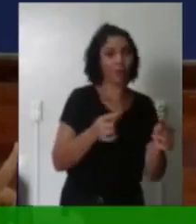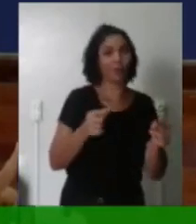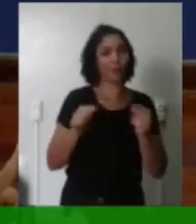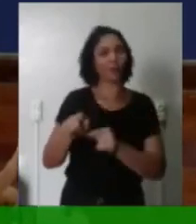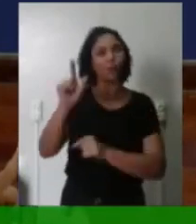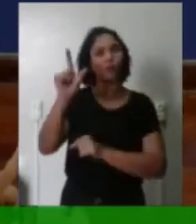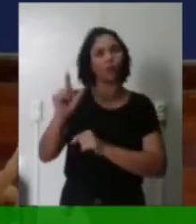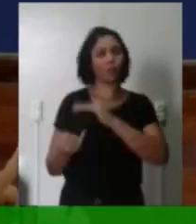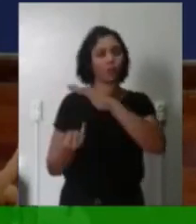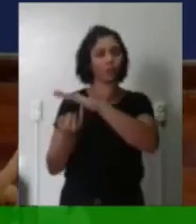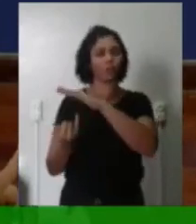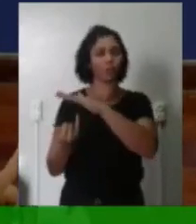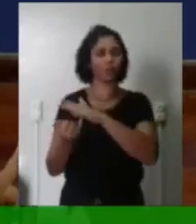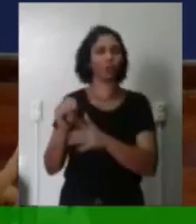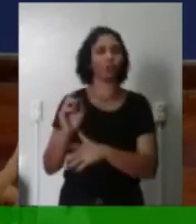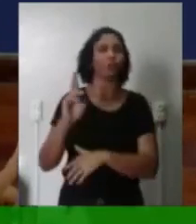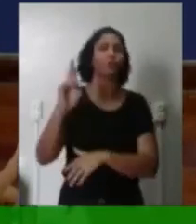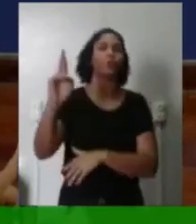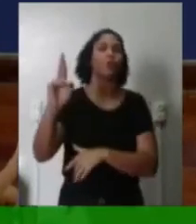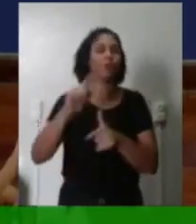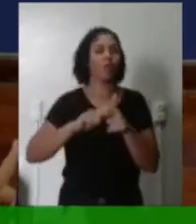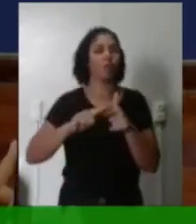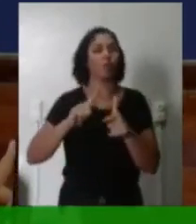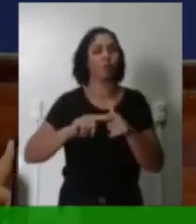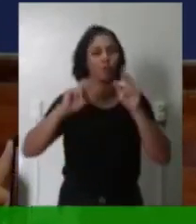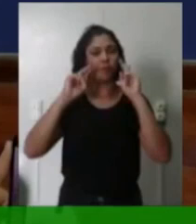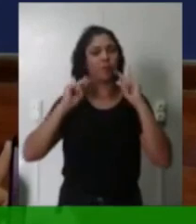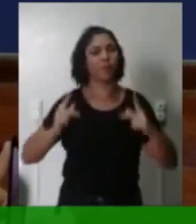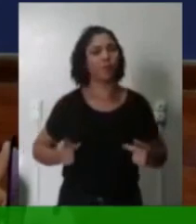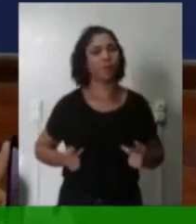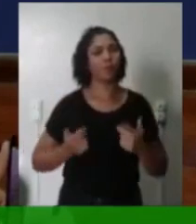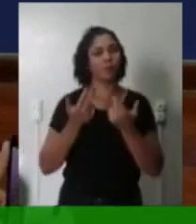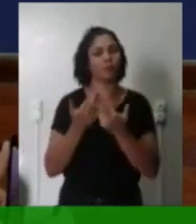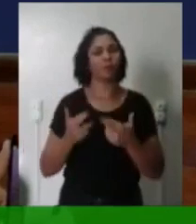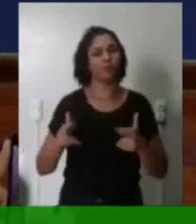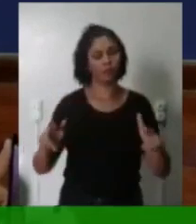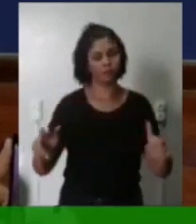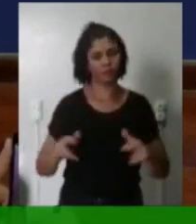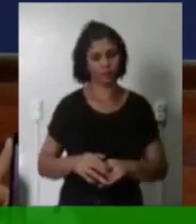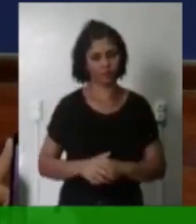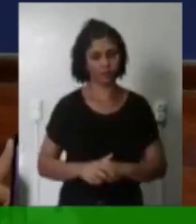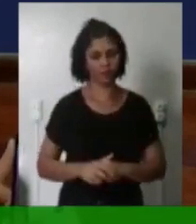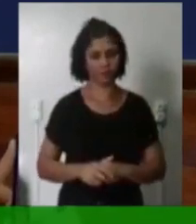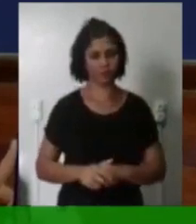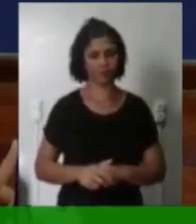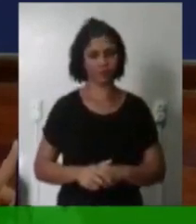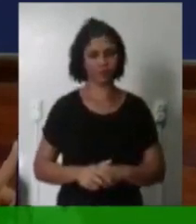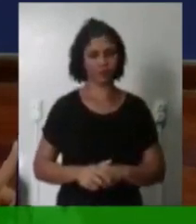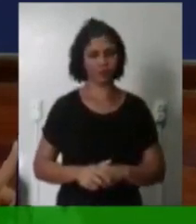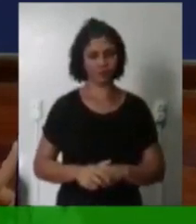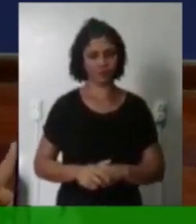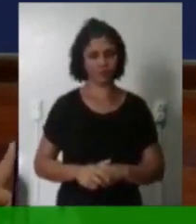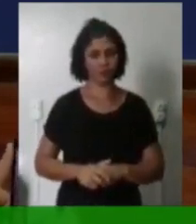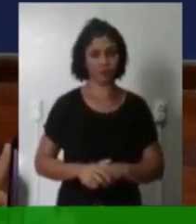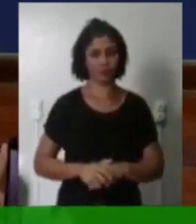resolvem as questões humanas De forma civilizada Que é o discurso do ódio Que na